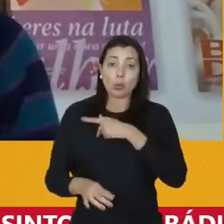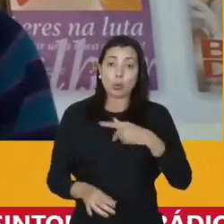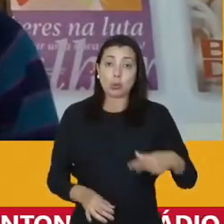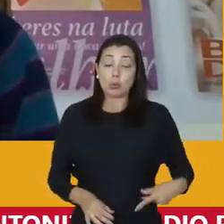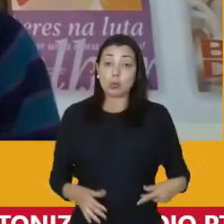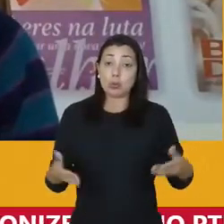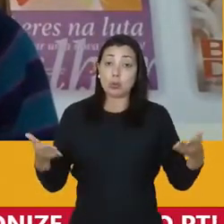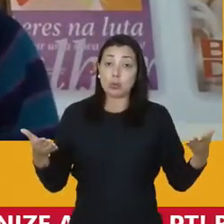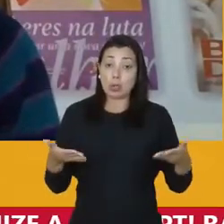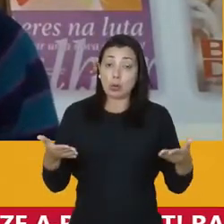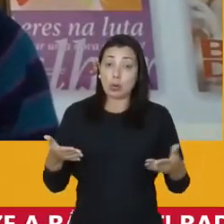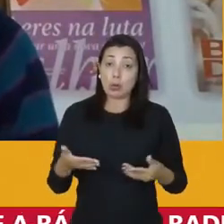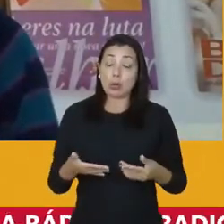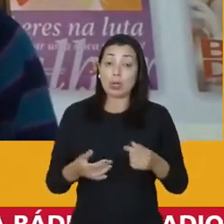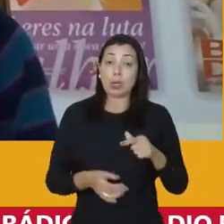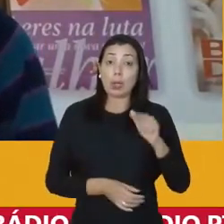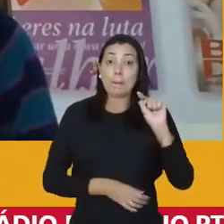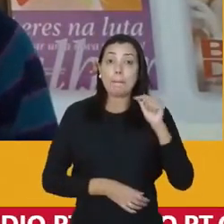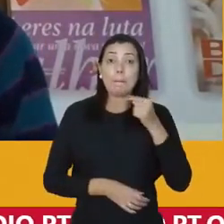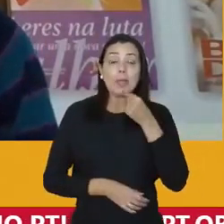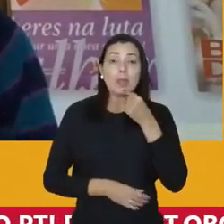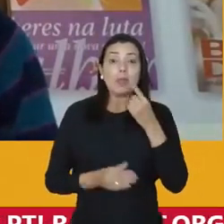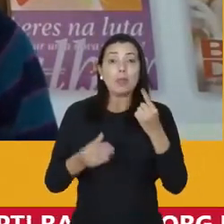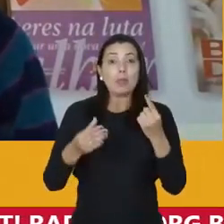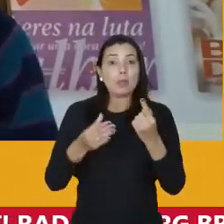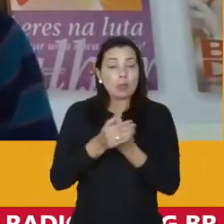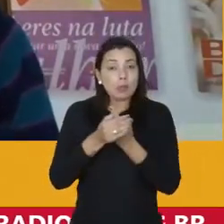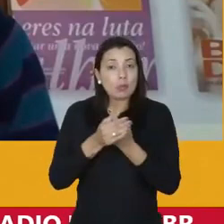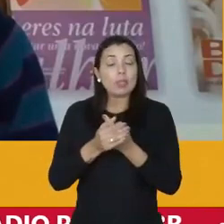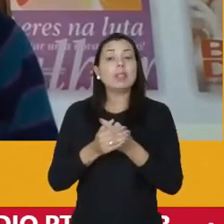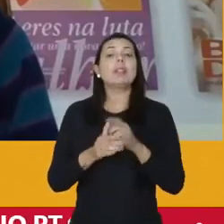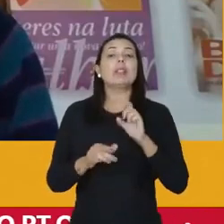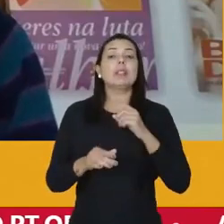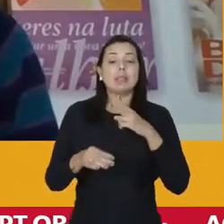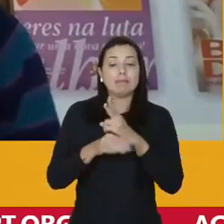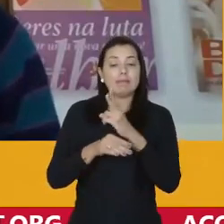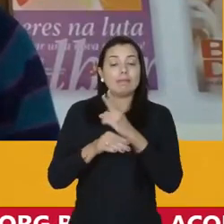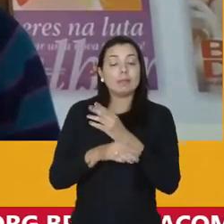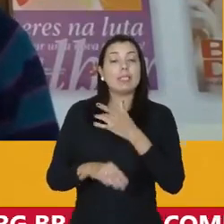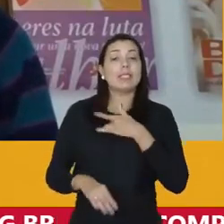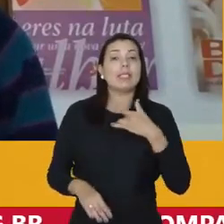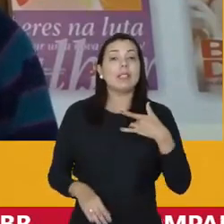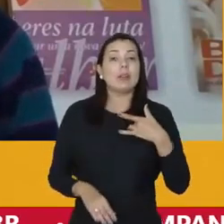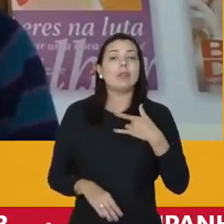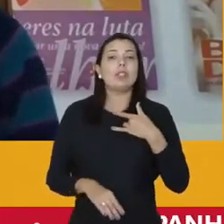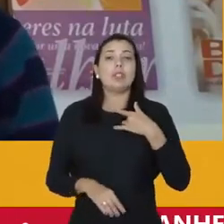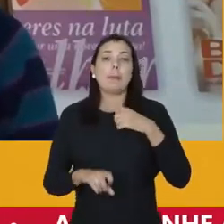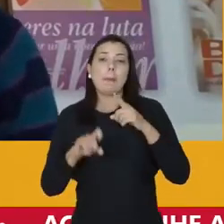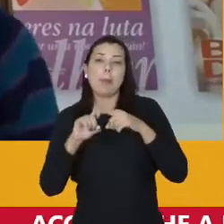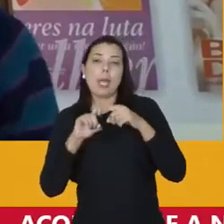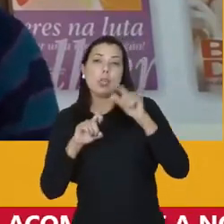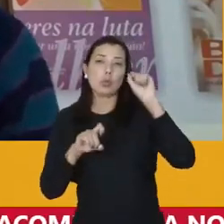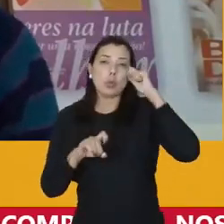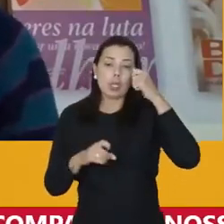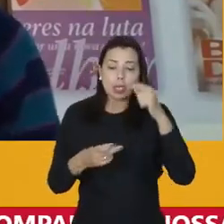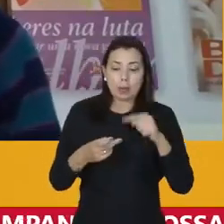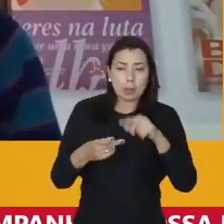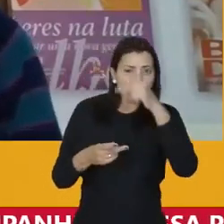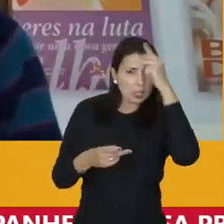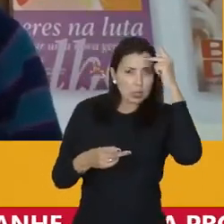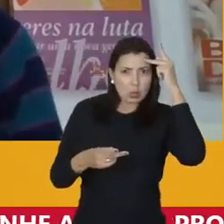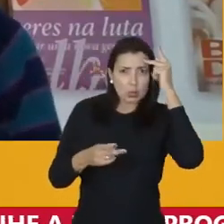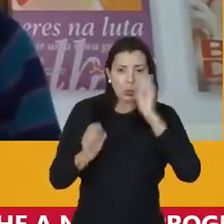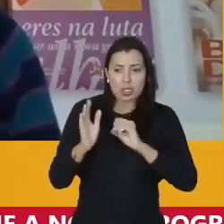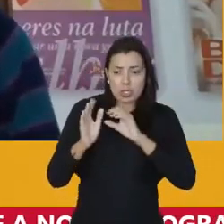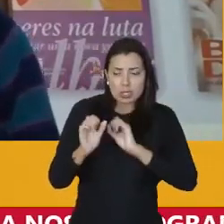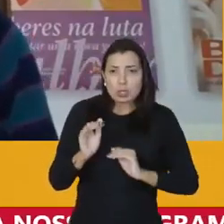Niterói com mil vagas na saúde. Vocês imaginem, médicos negros, gente de nível